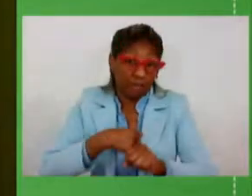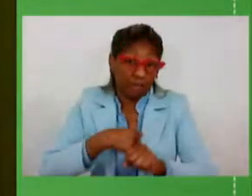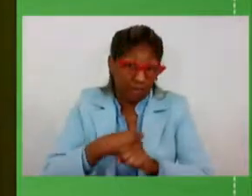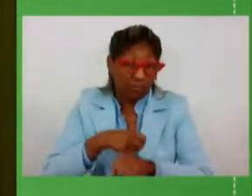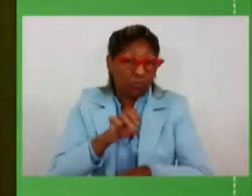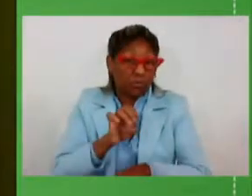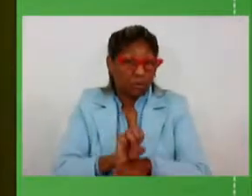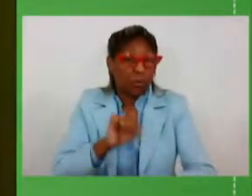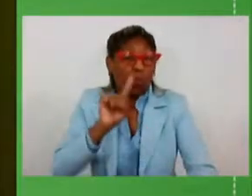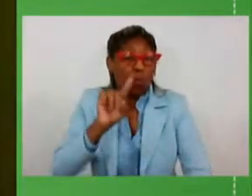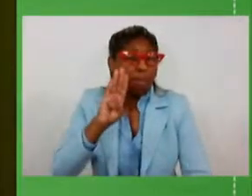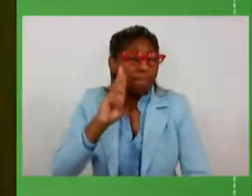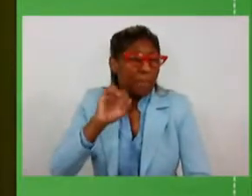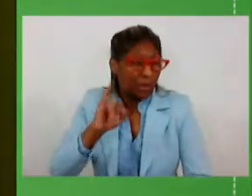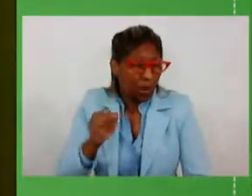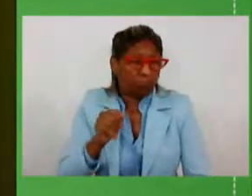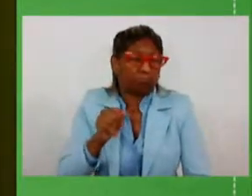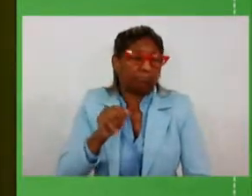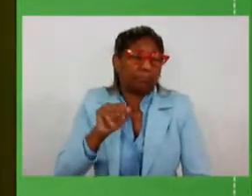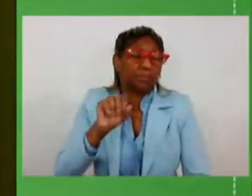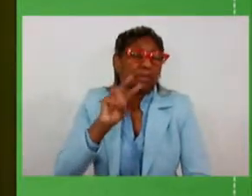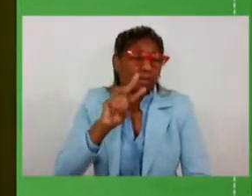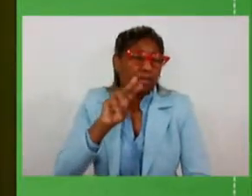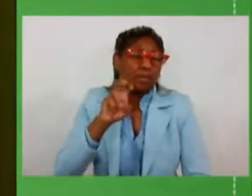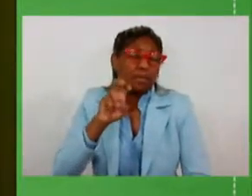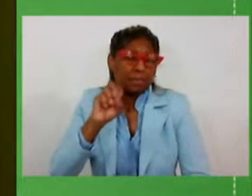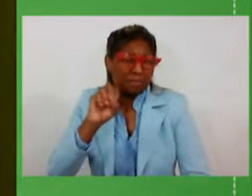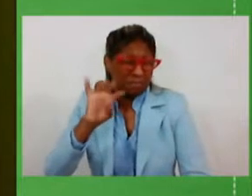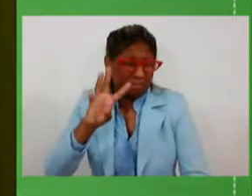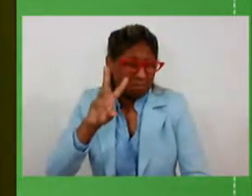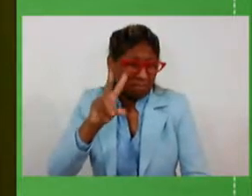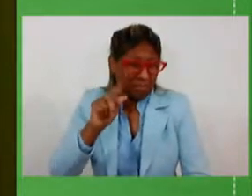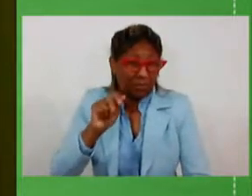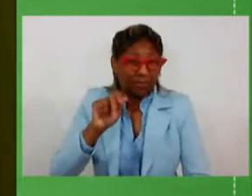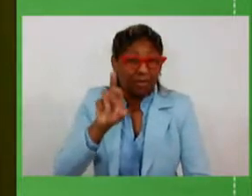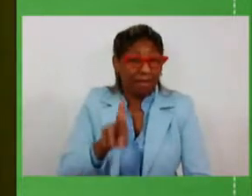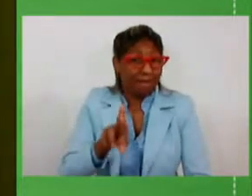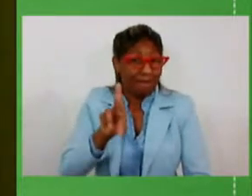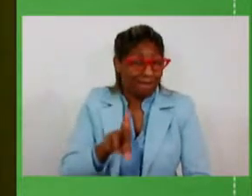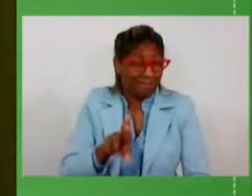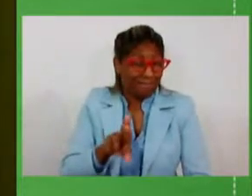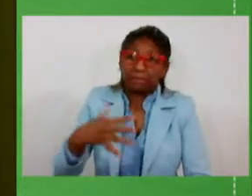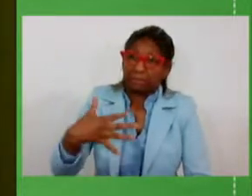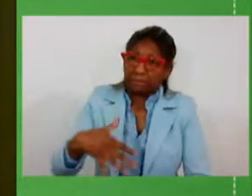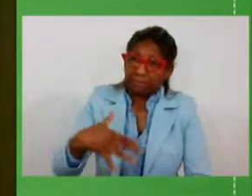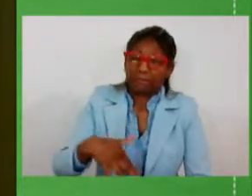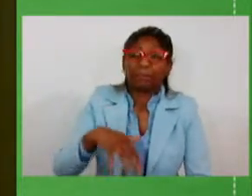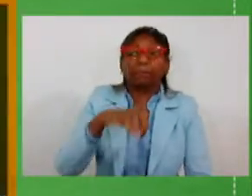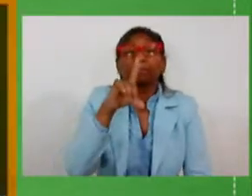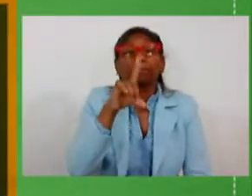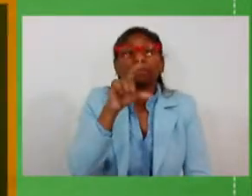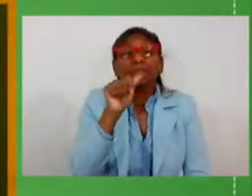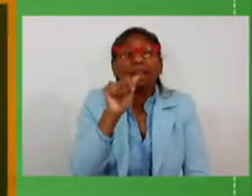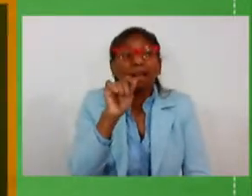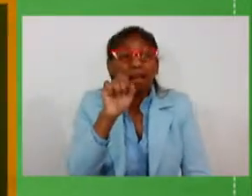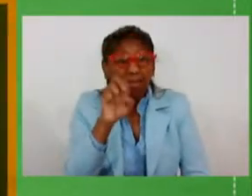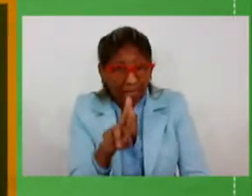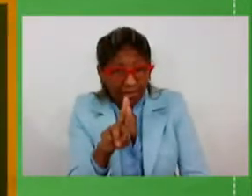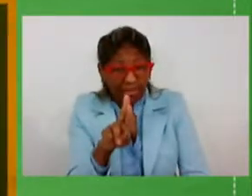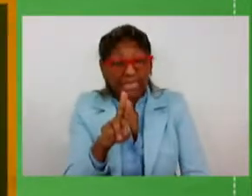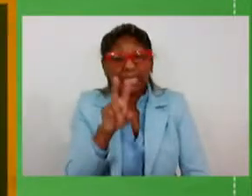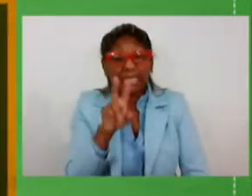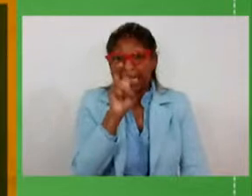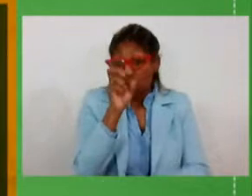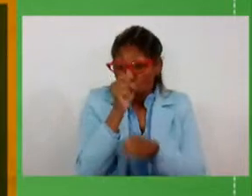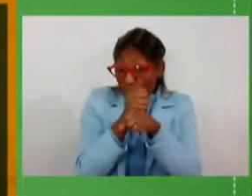bilhão e 300 milhões de reais para ter ideia, o Dyer, nos últimos cinco anos, aplicou, em